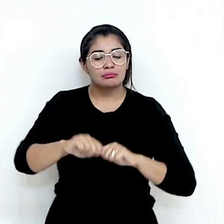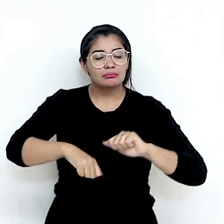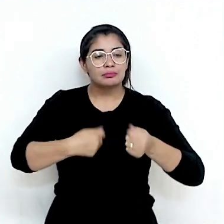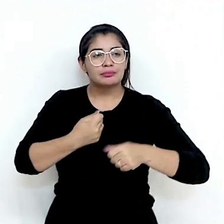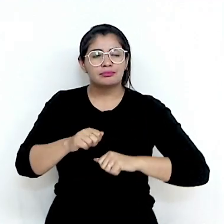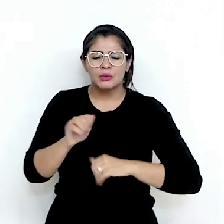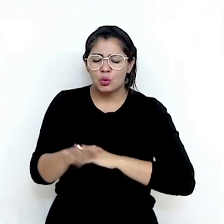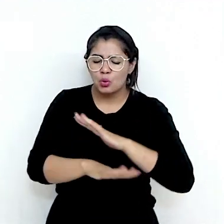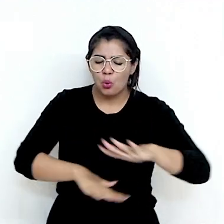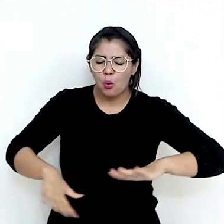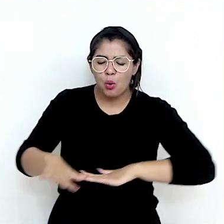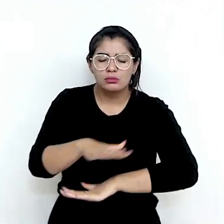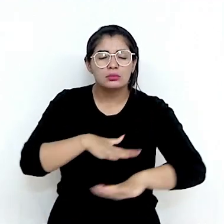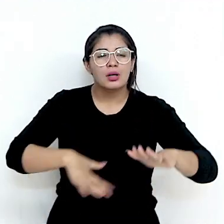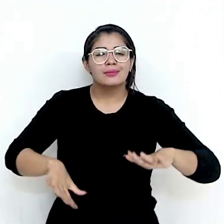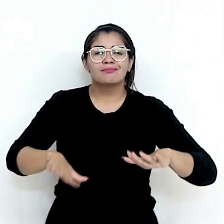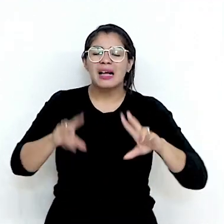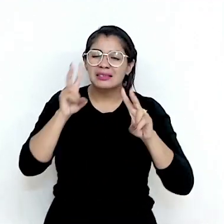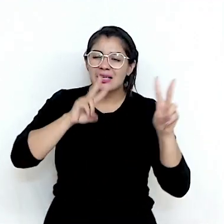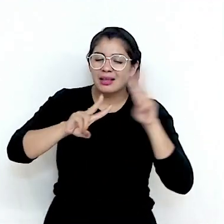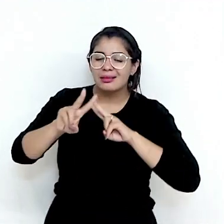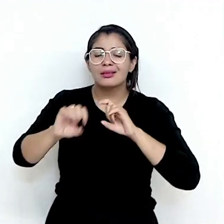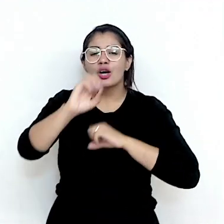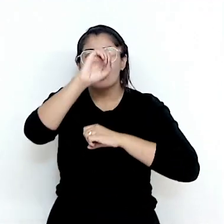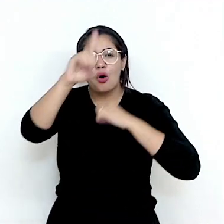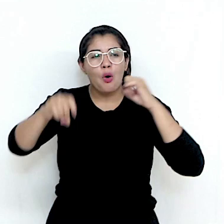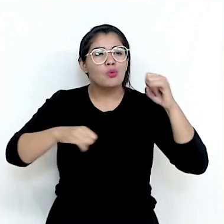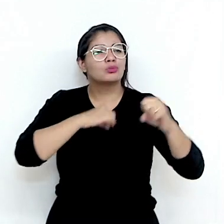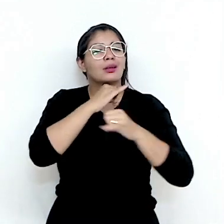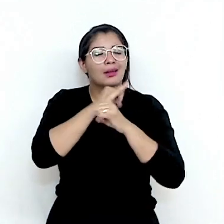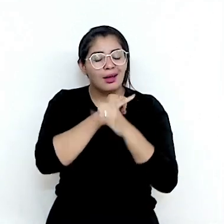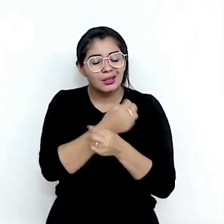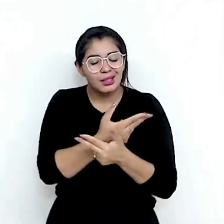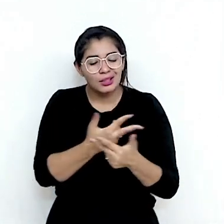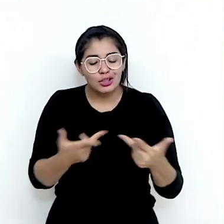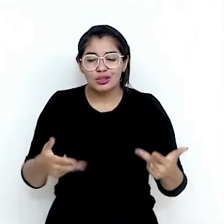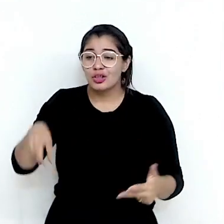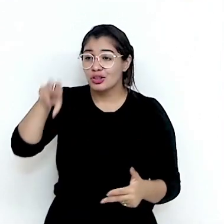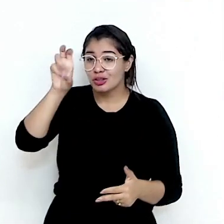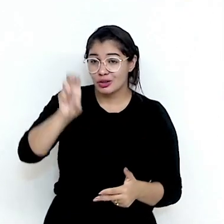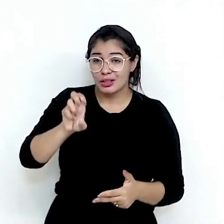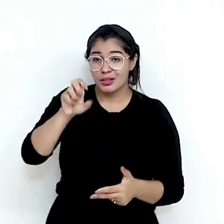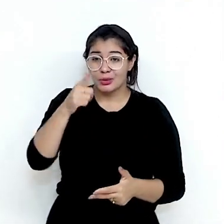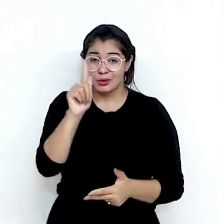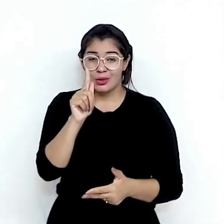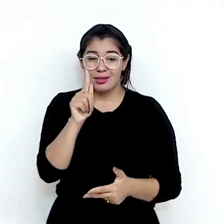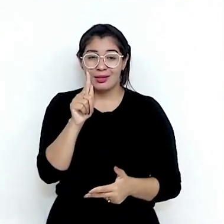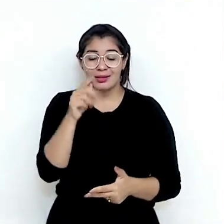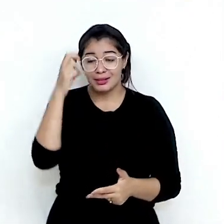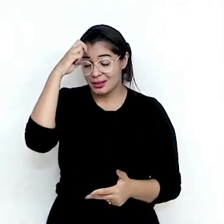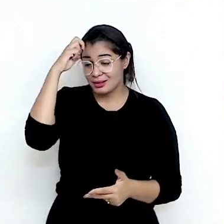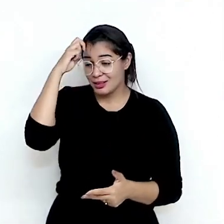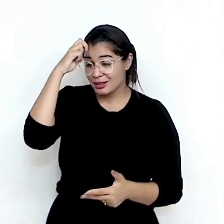uma série de áreas entre as quais merecem destaque aqui a internet das coisas, 5G, inteligência artificial,